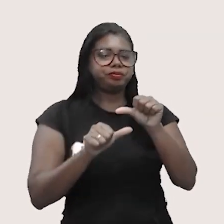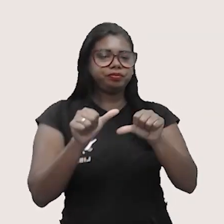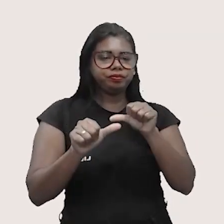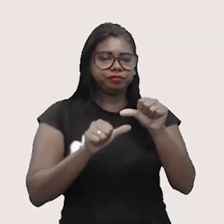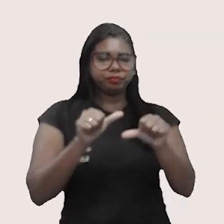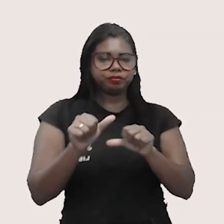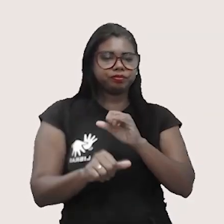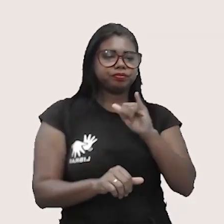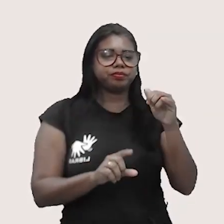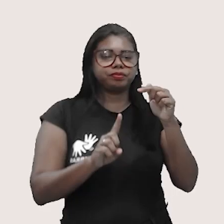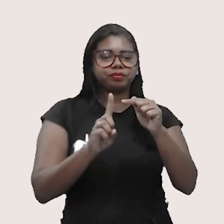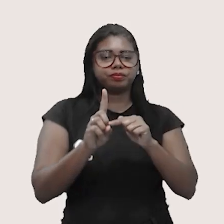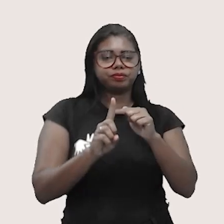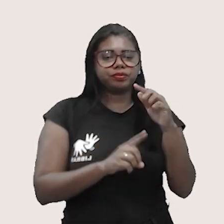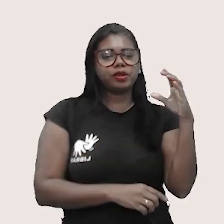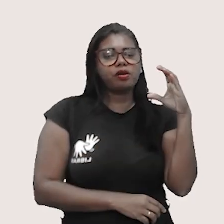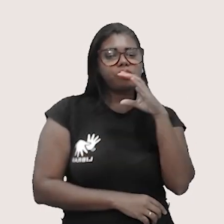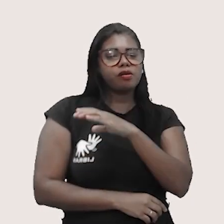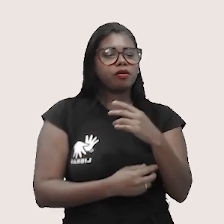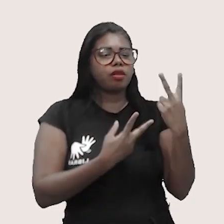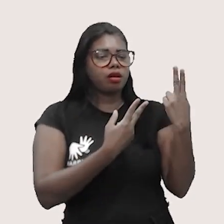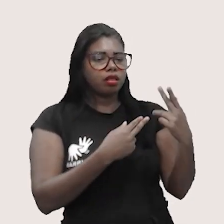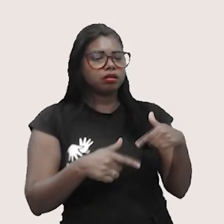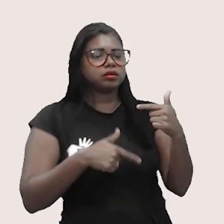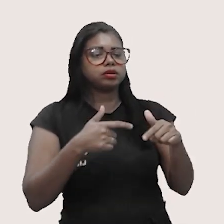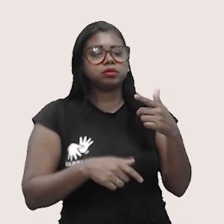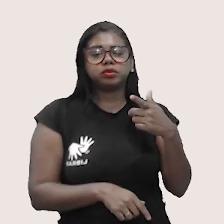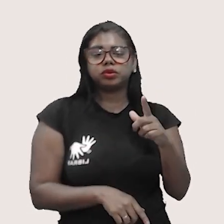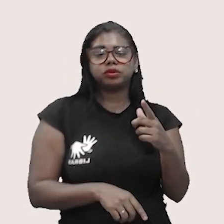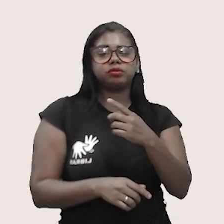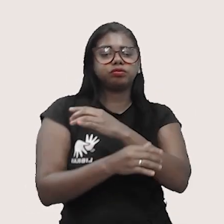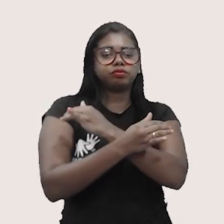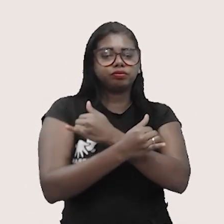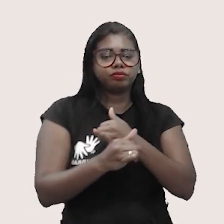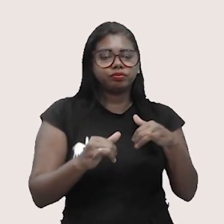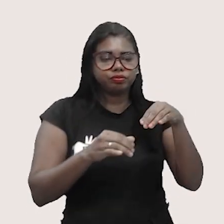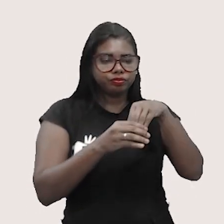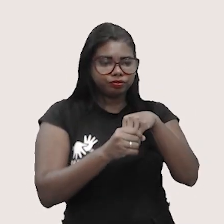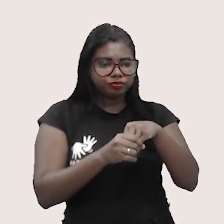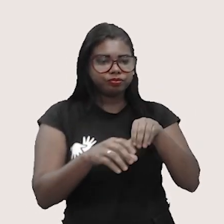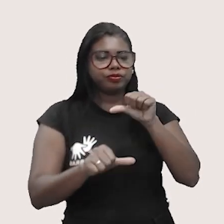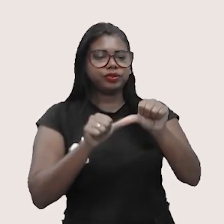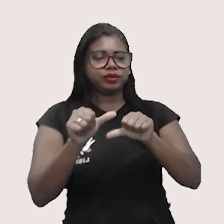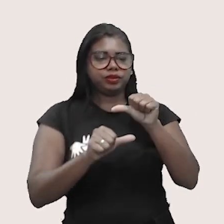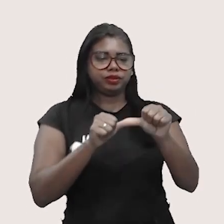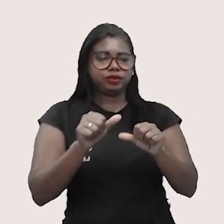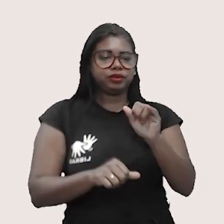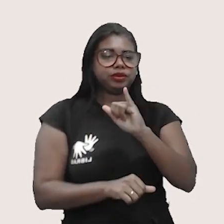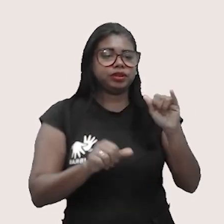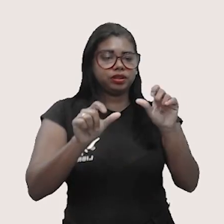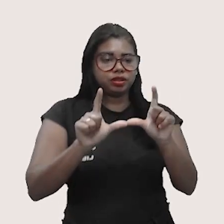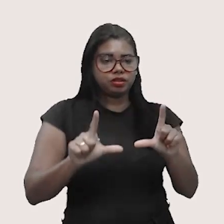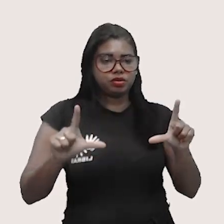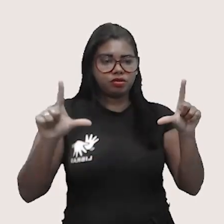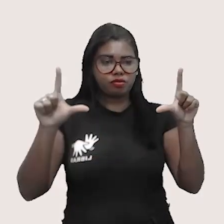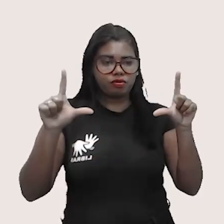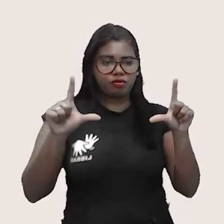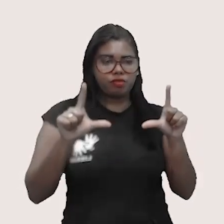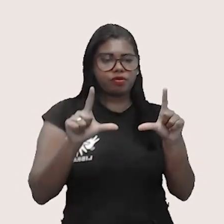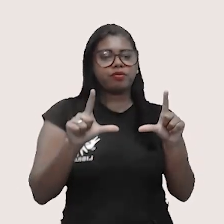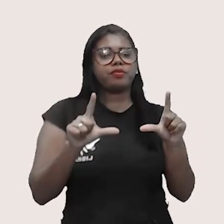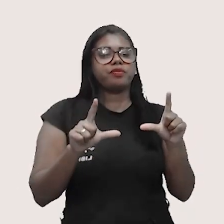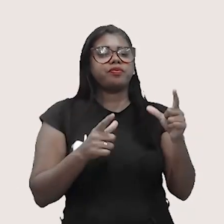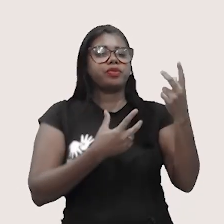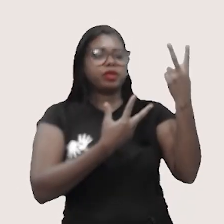o calor é igual ao trabalho porque não tem energia interna. Na transformação isovolumétrica, o calor é igual à energia